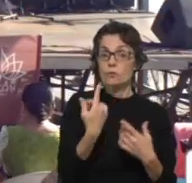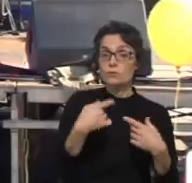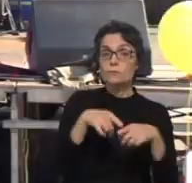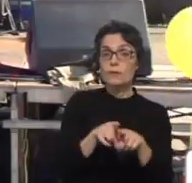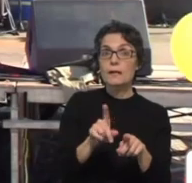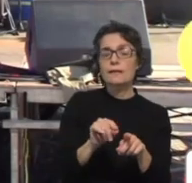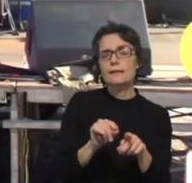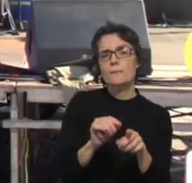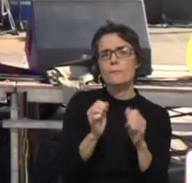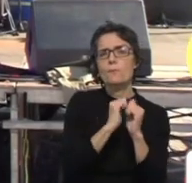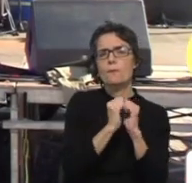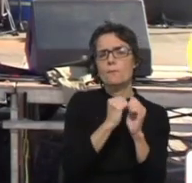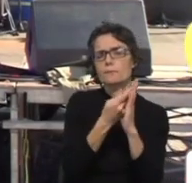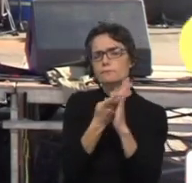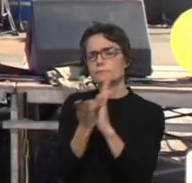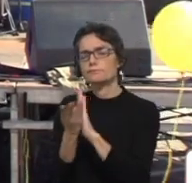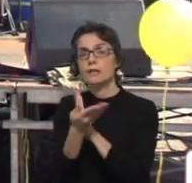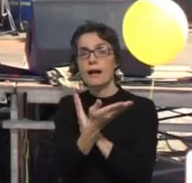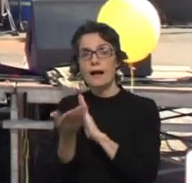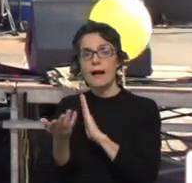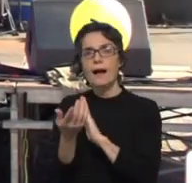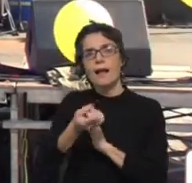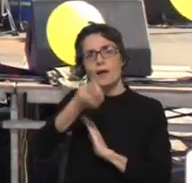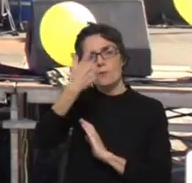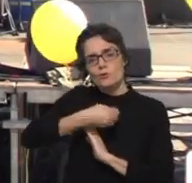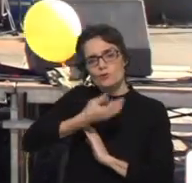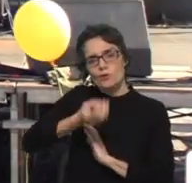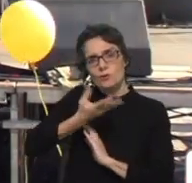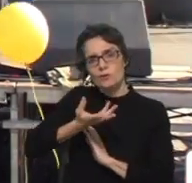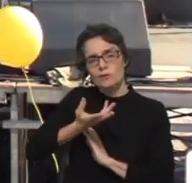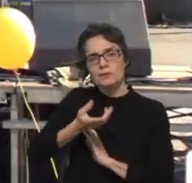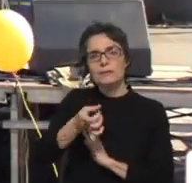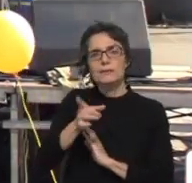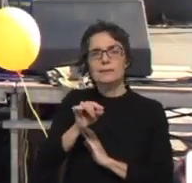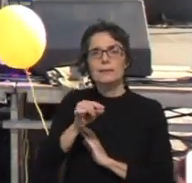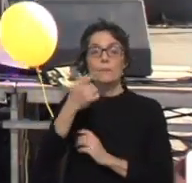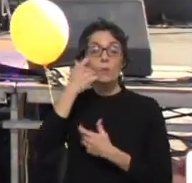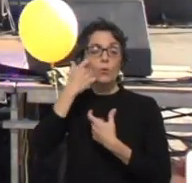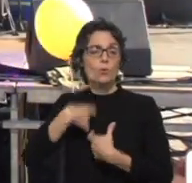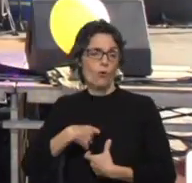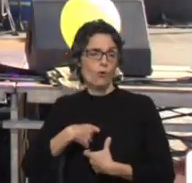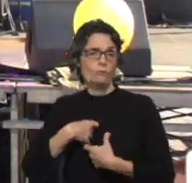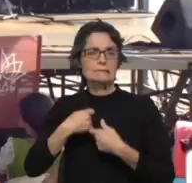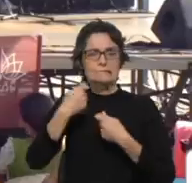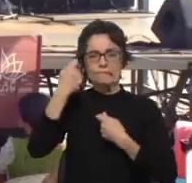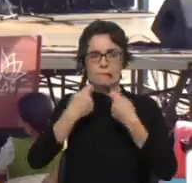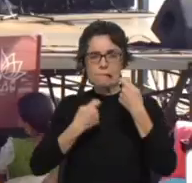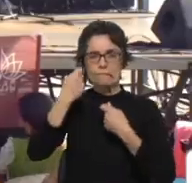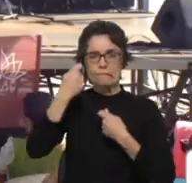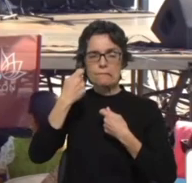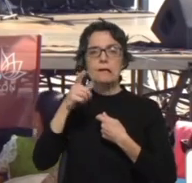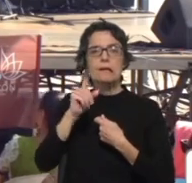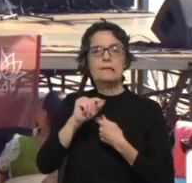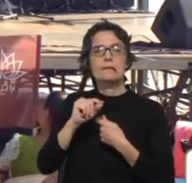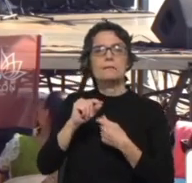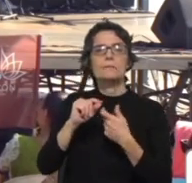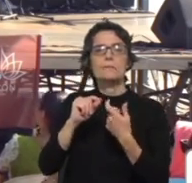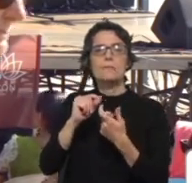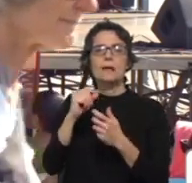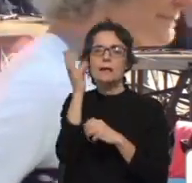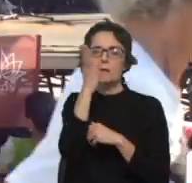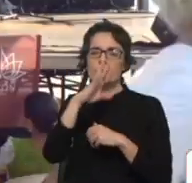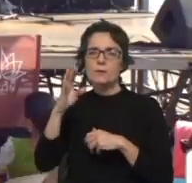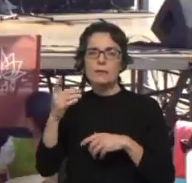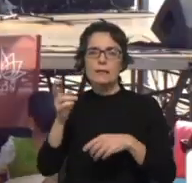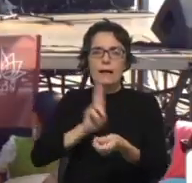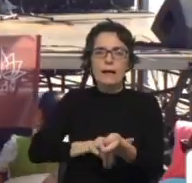desdobra em várias personagens e desenvolve uma narrativa. Utilizando o corpo e as expressões faciais e apoiando-se na melodia,